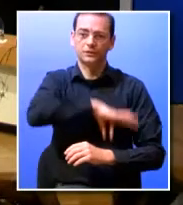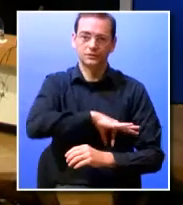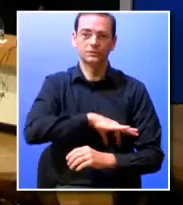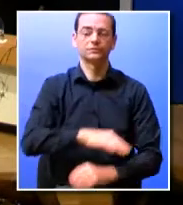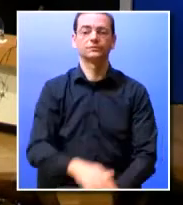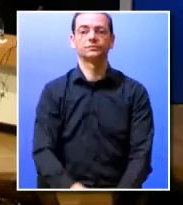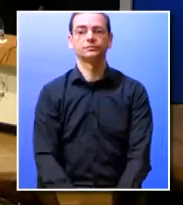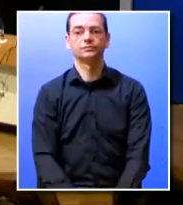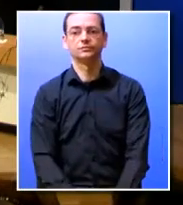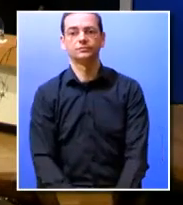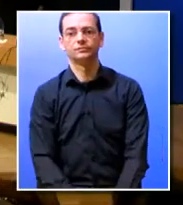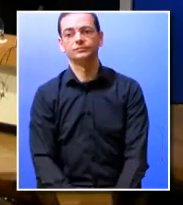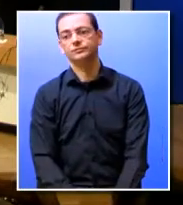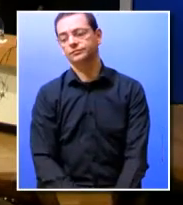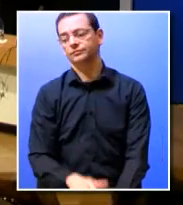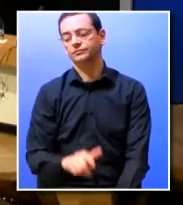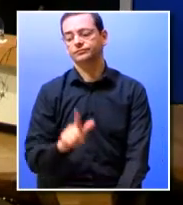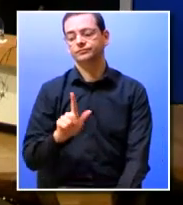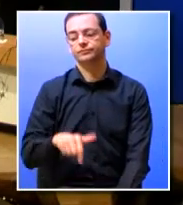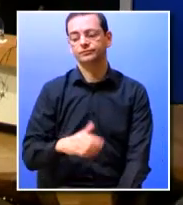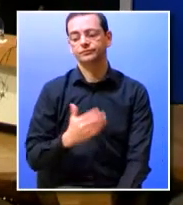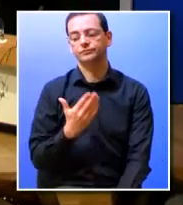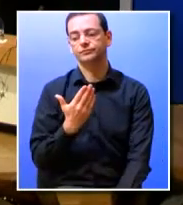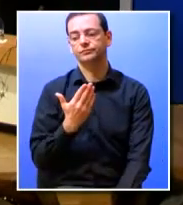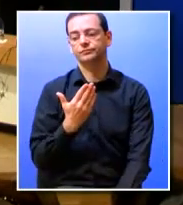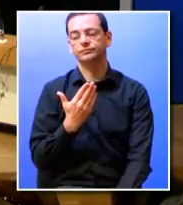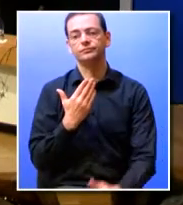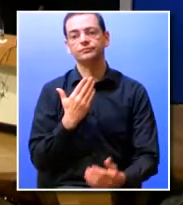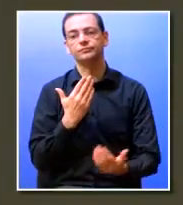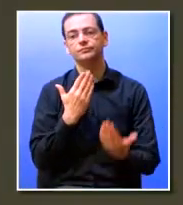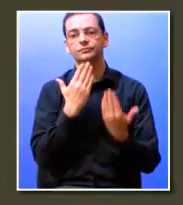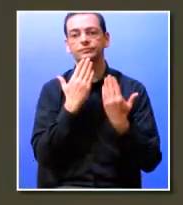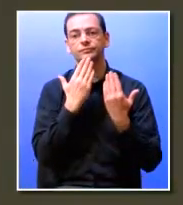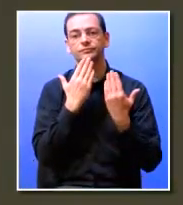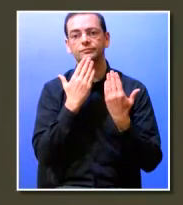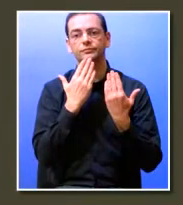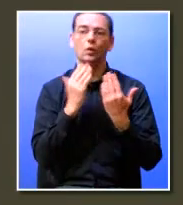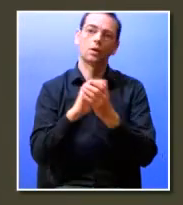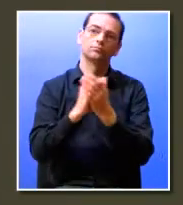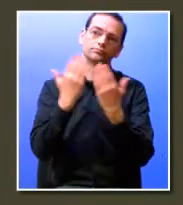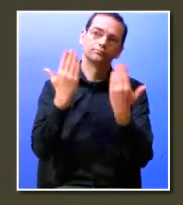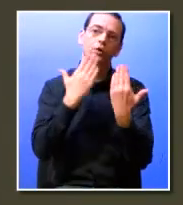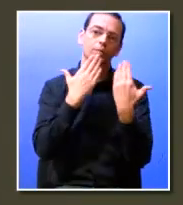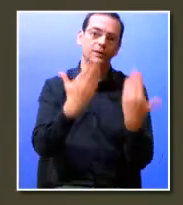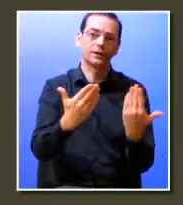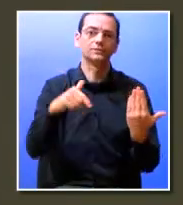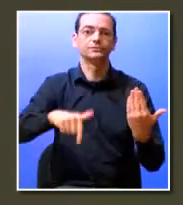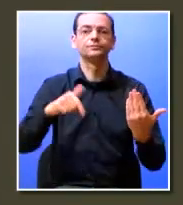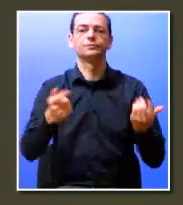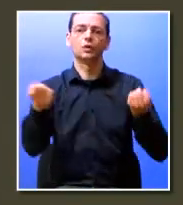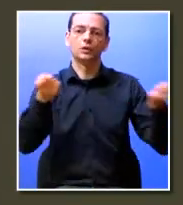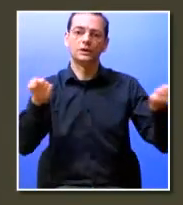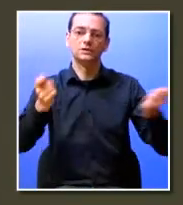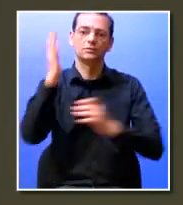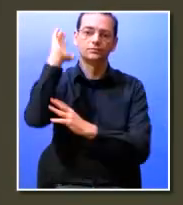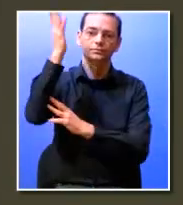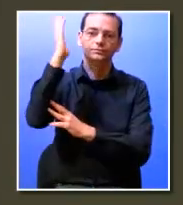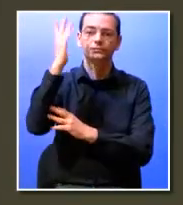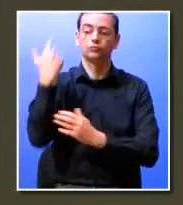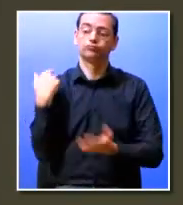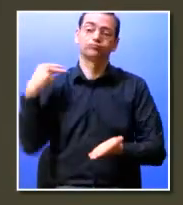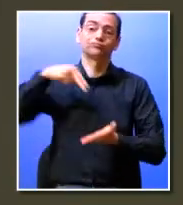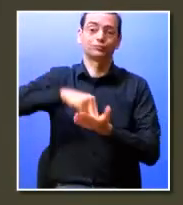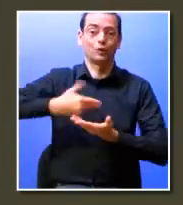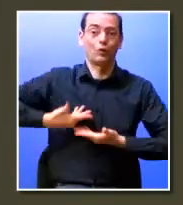Gostaria também, em primeiro lugar, de agradecer aos organizadores deste evento, deste Congresso, pela oportunidade de estar aqui